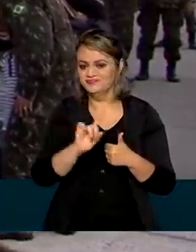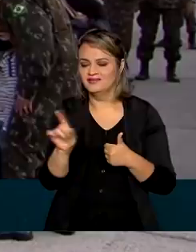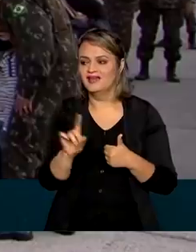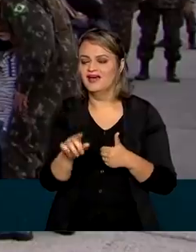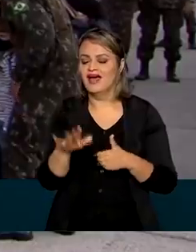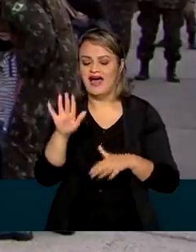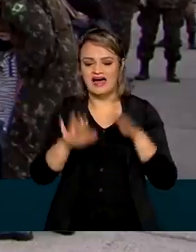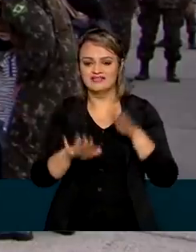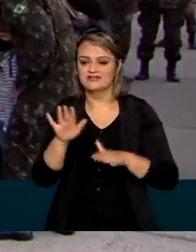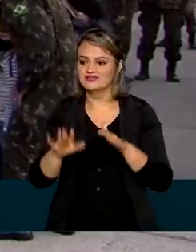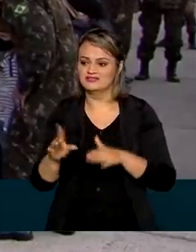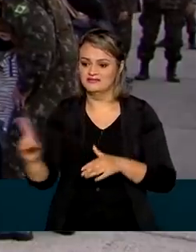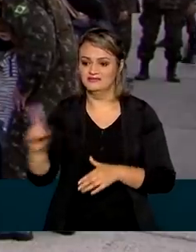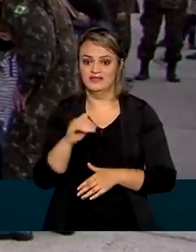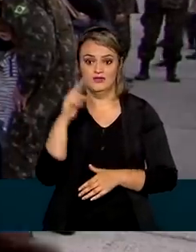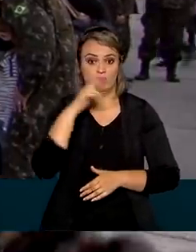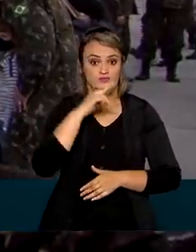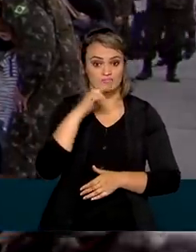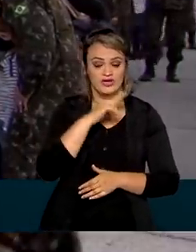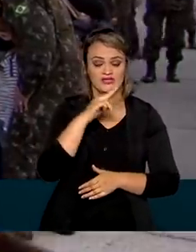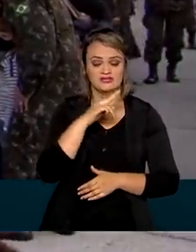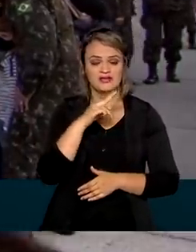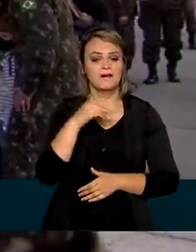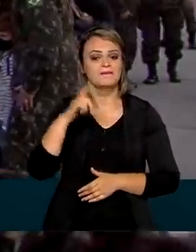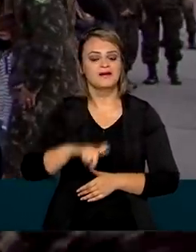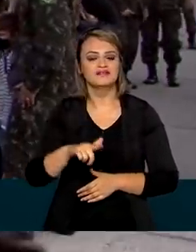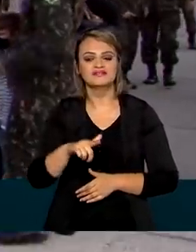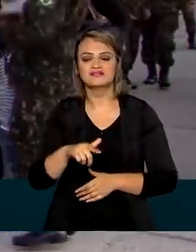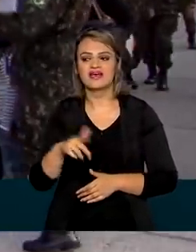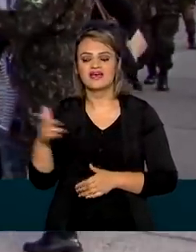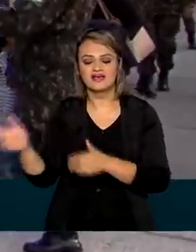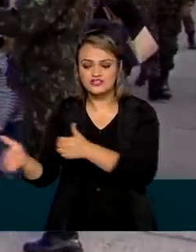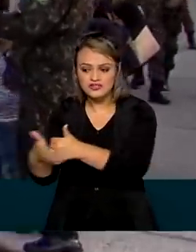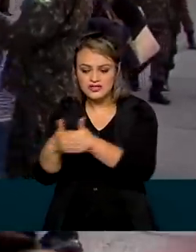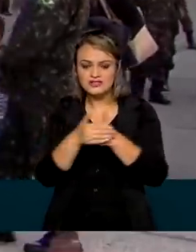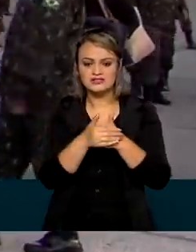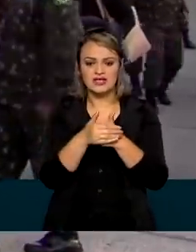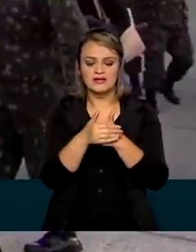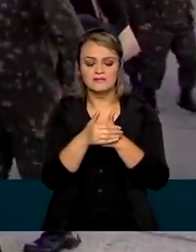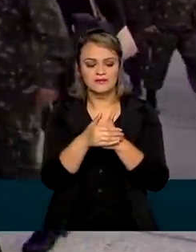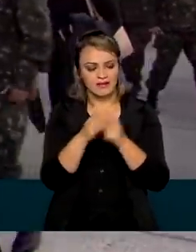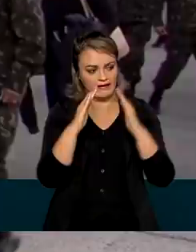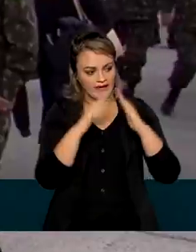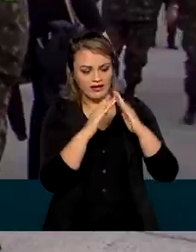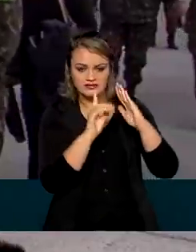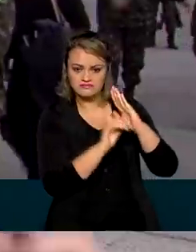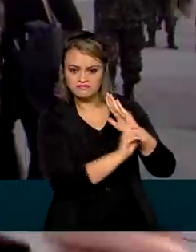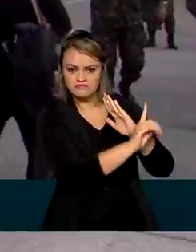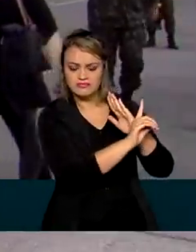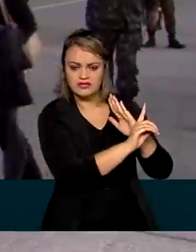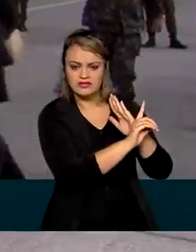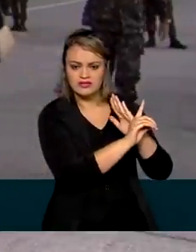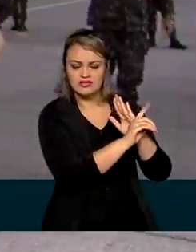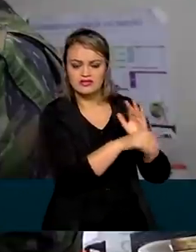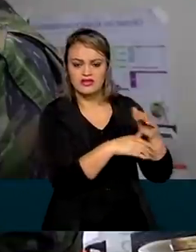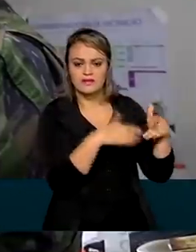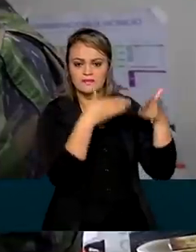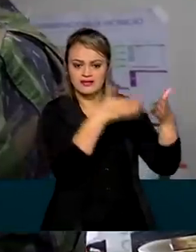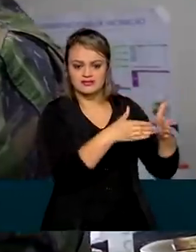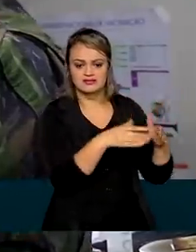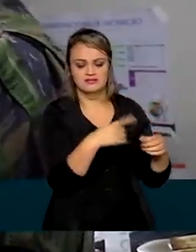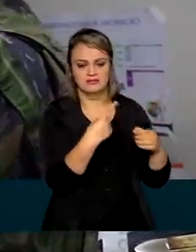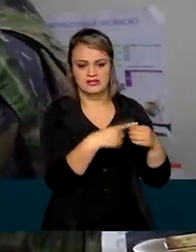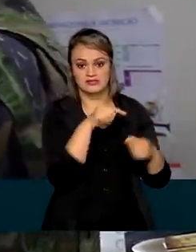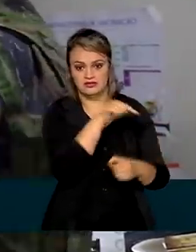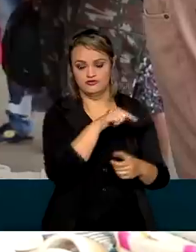geralmente em emergência humanitária, mas são pessoas que são acolhidas, são abrigadas e são interiorizadas. A